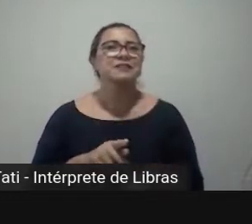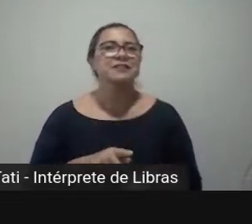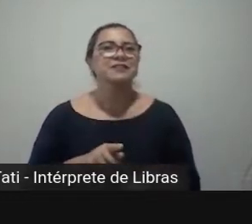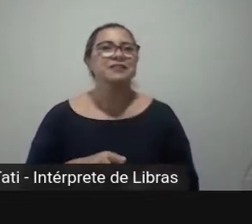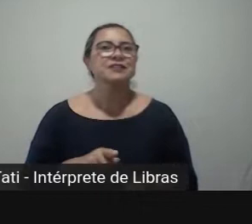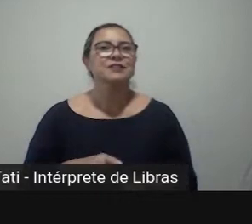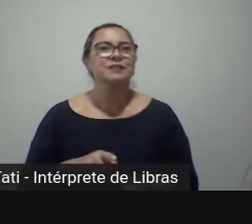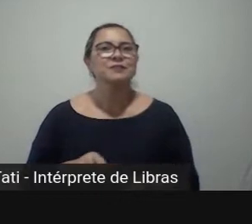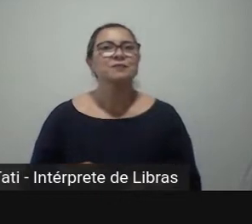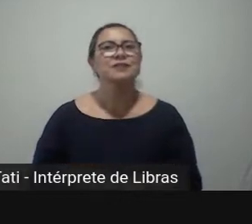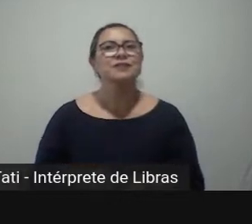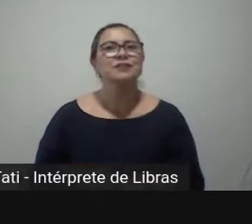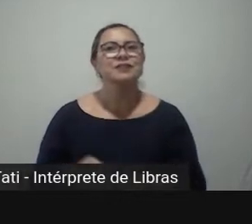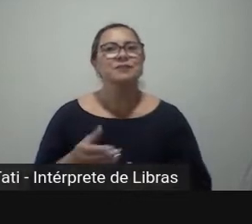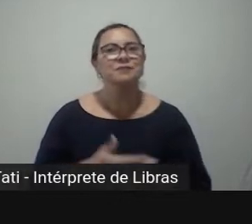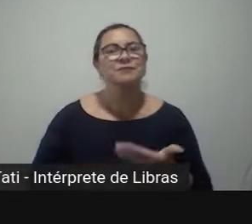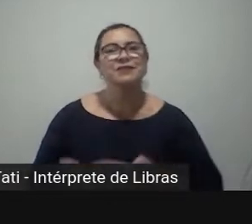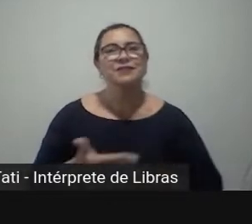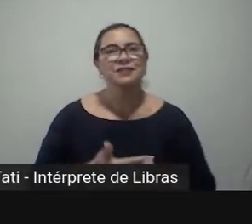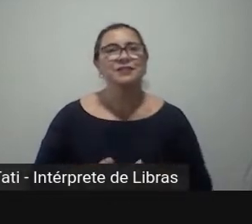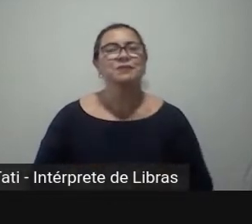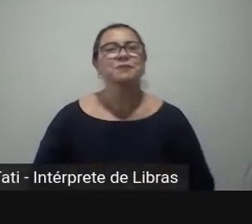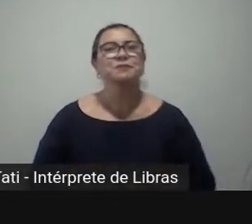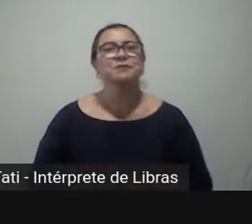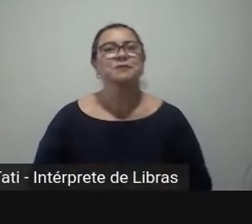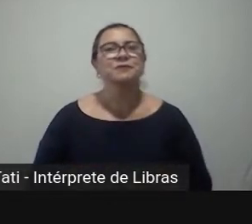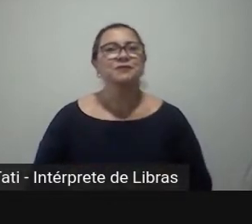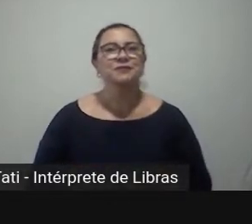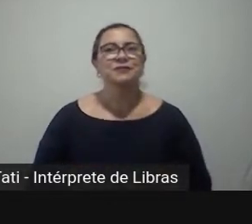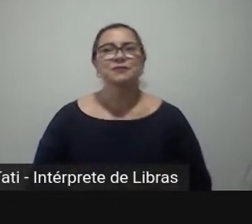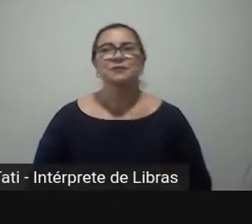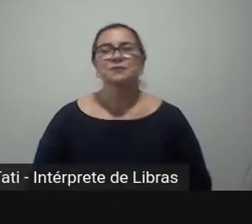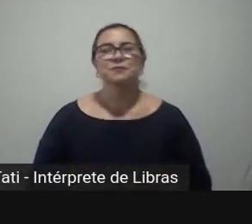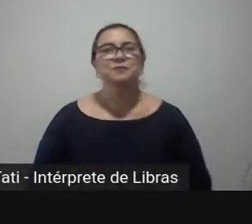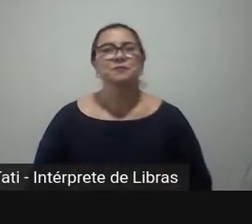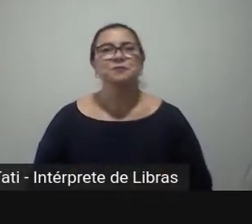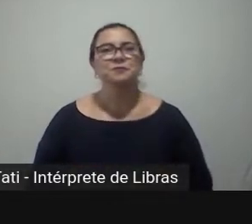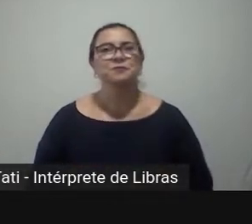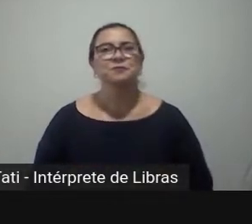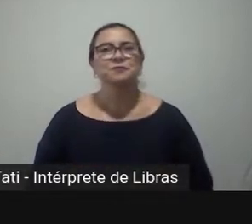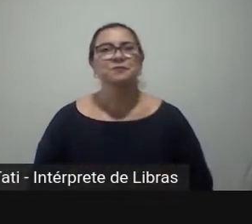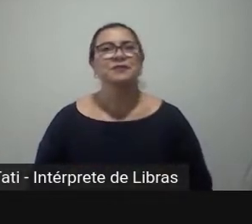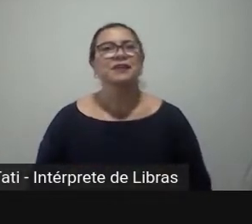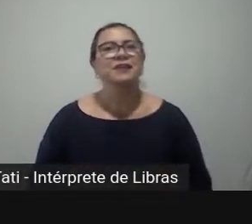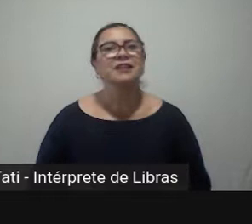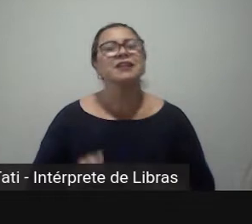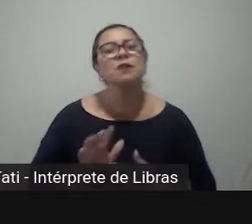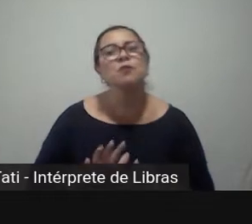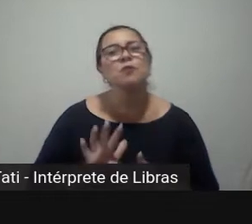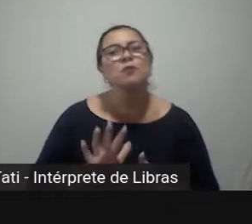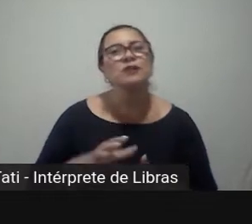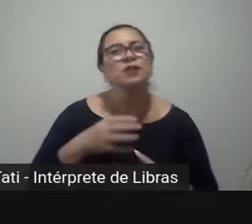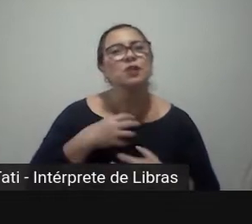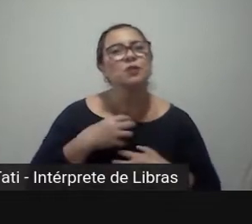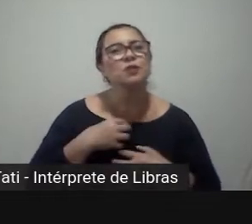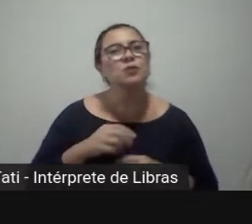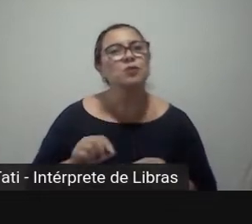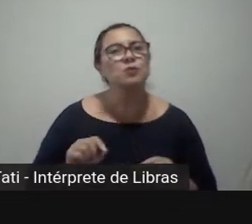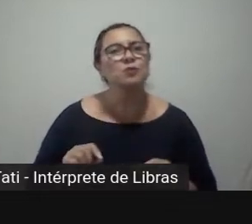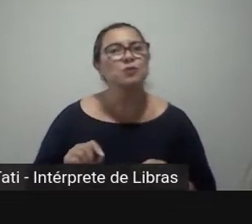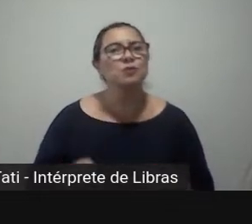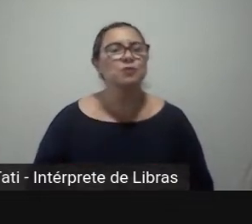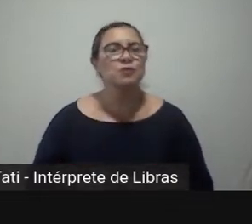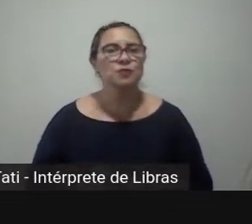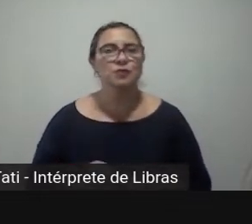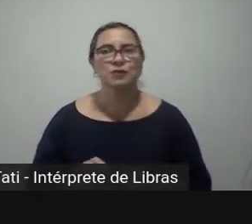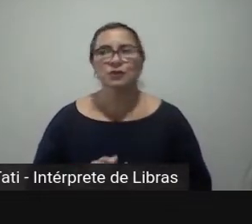subproduto da dissertação que eu estou desenvolvendo aqui dentro do programa. A minha dissertação é exatamente sobre esse efeito